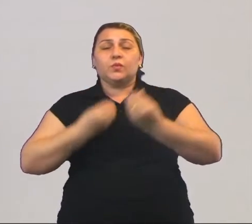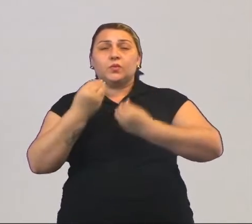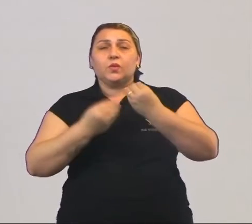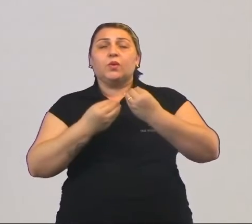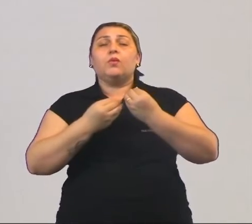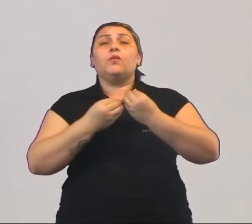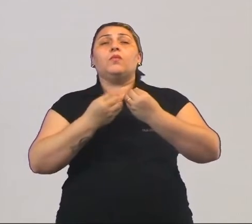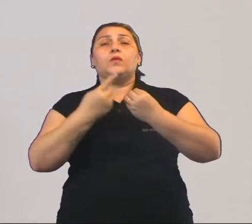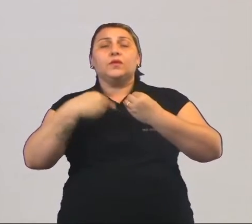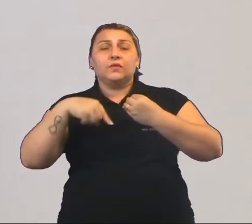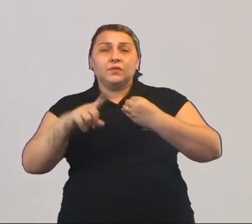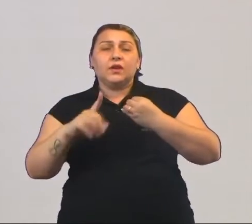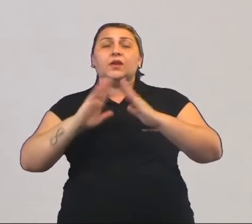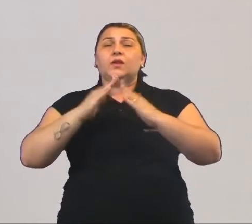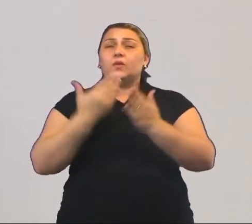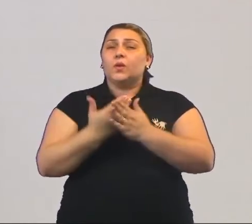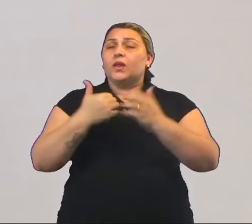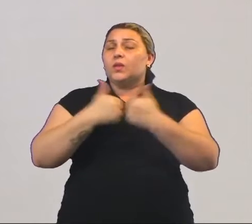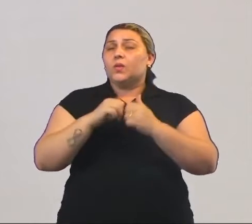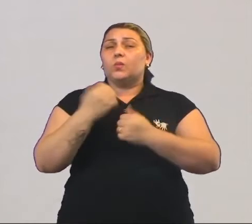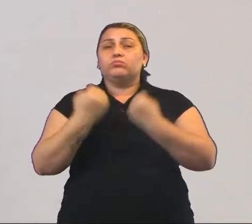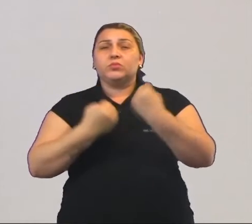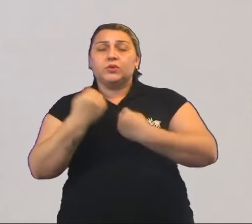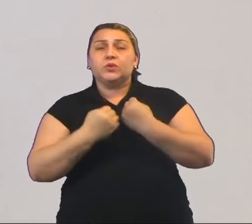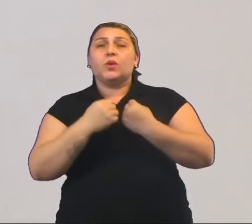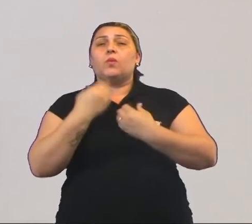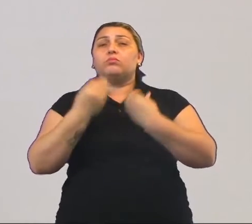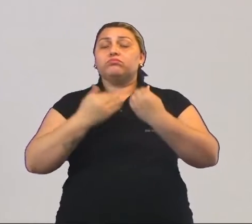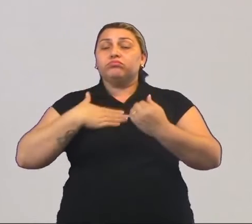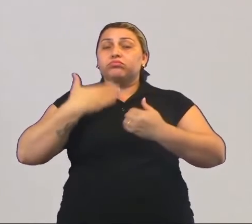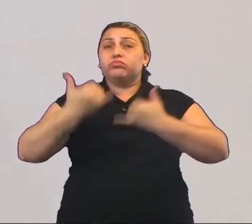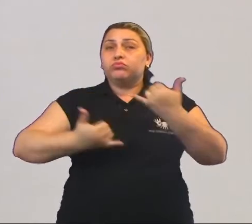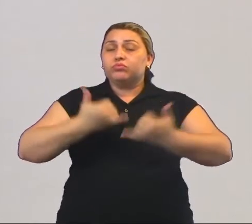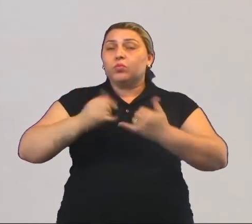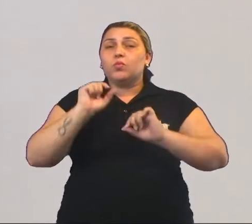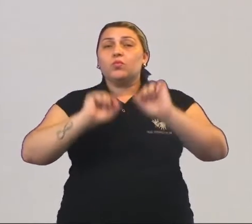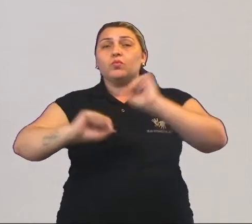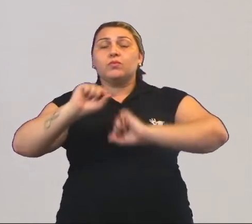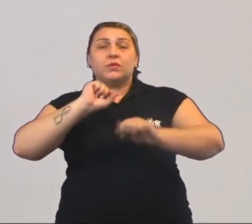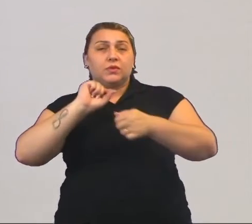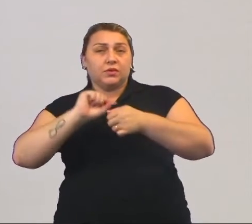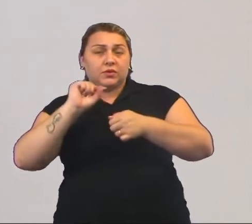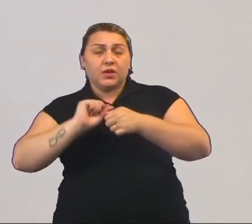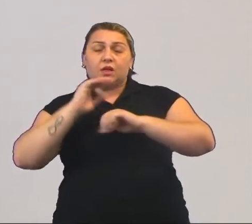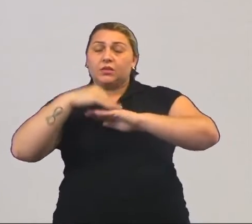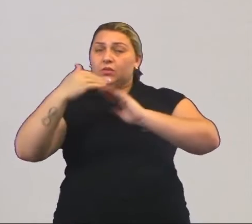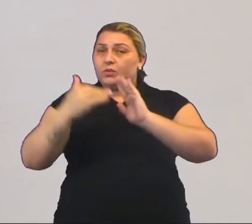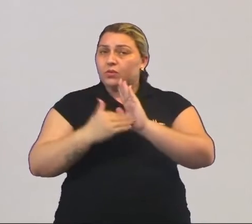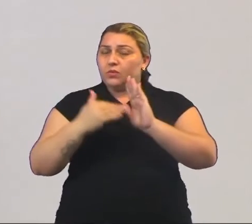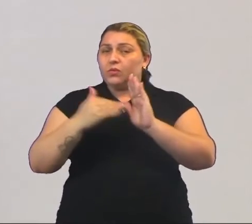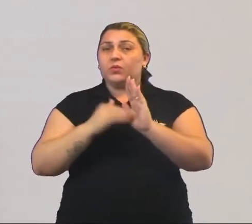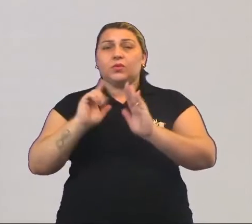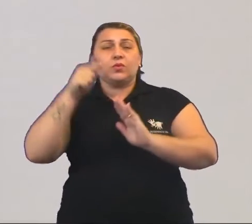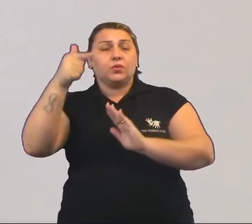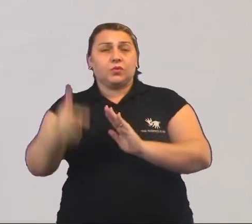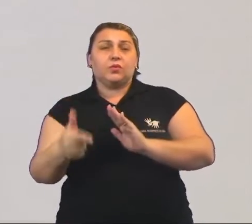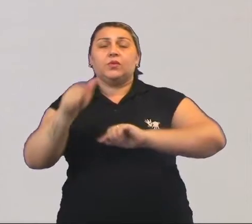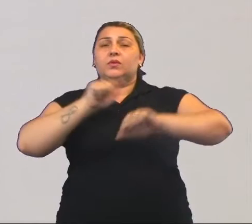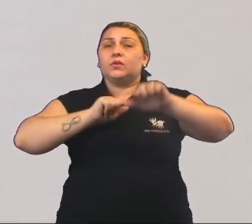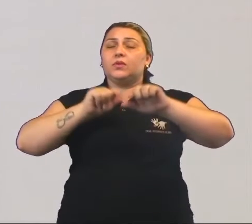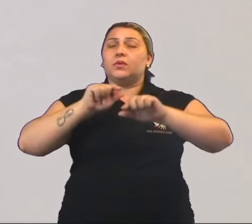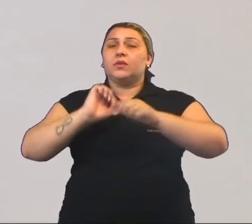transporta, quando você quer se divertir, o seu lazer, o que é que você faz. Tudo isso e dentre outras